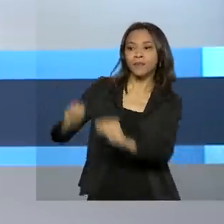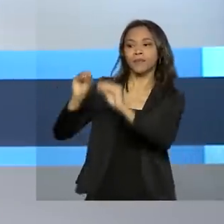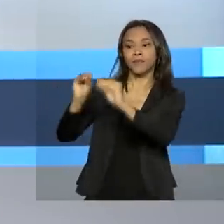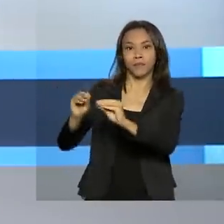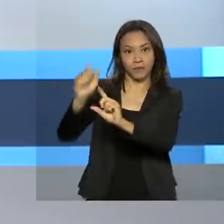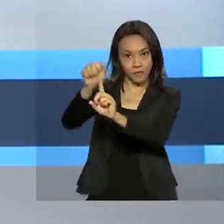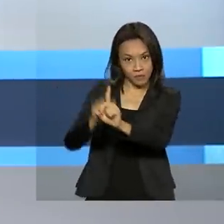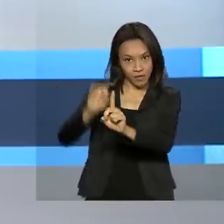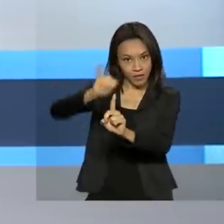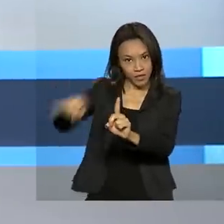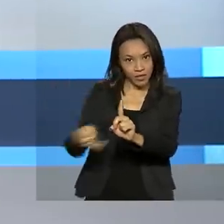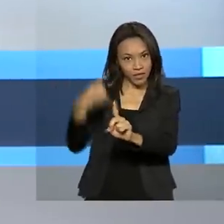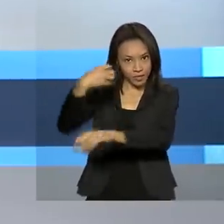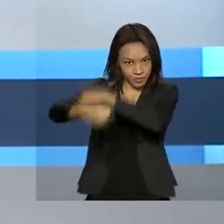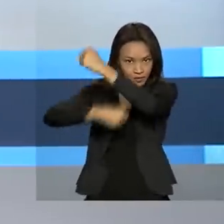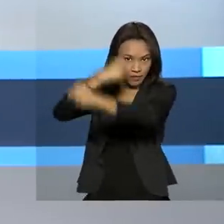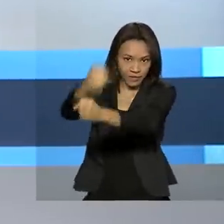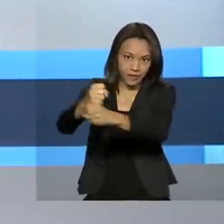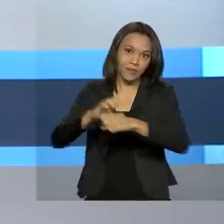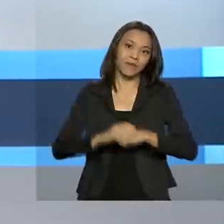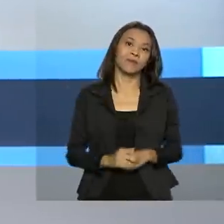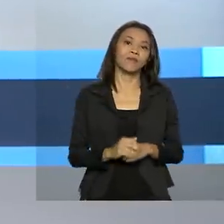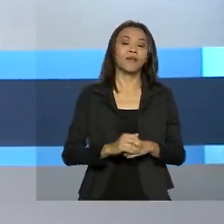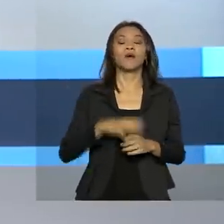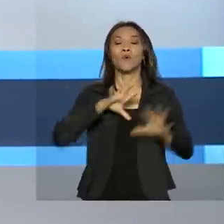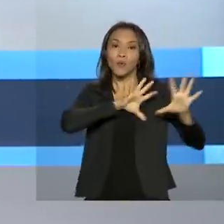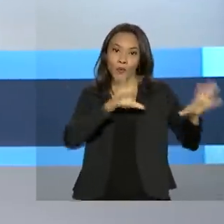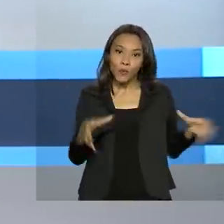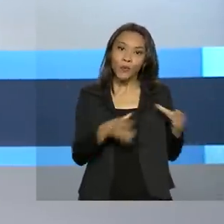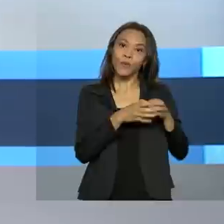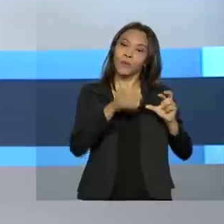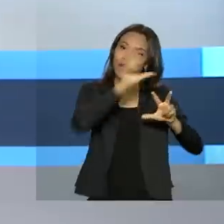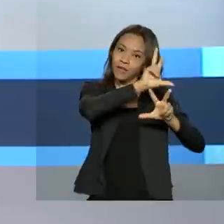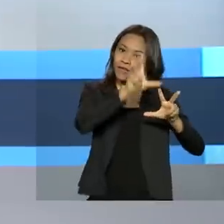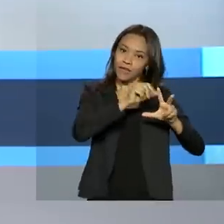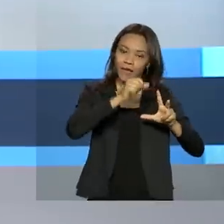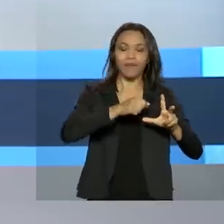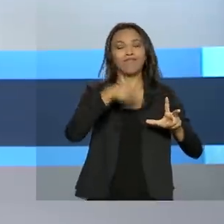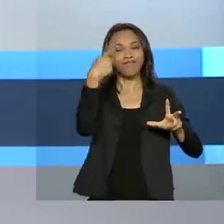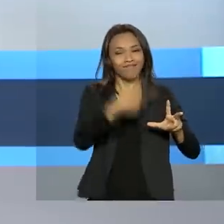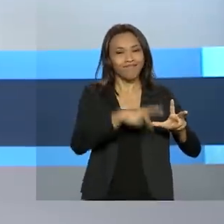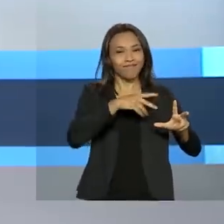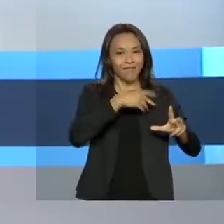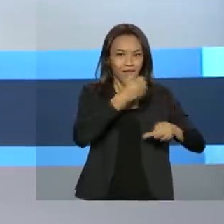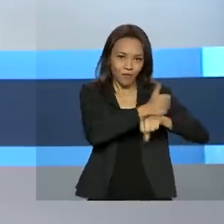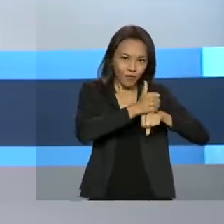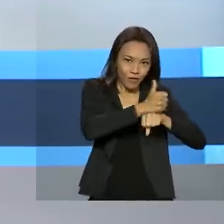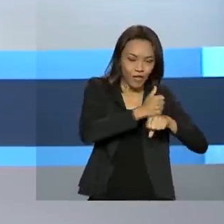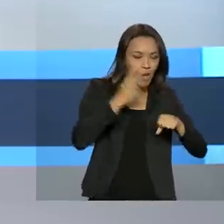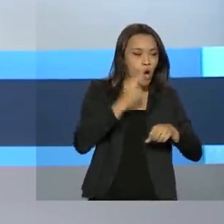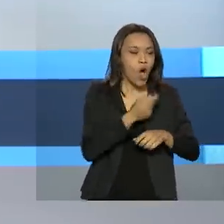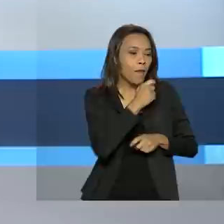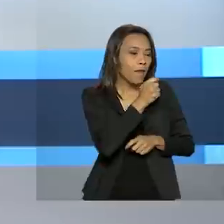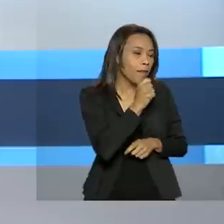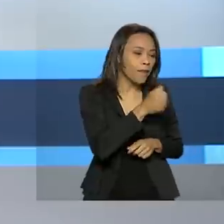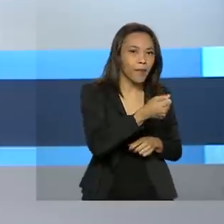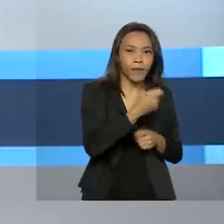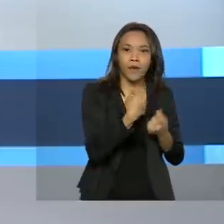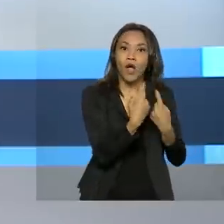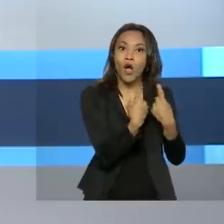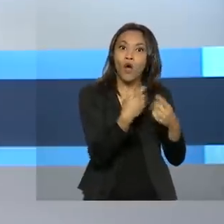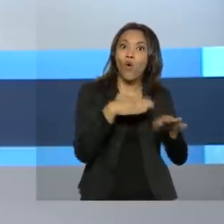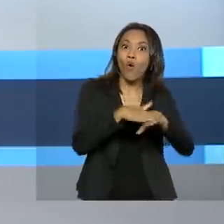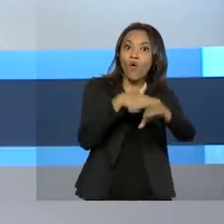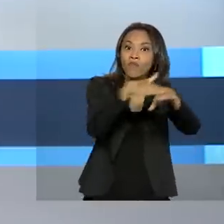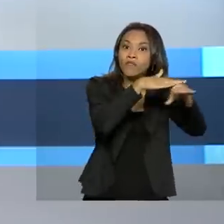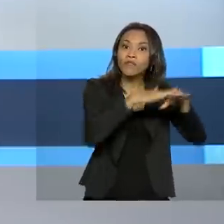do ano que vem. A equipe da TV Brasil, que chegou por lá no domingo, conversou com moradores sobre os benefícios que esta terceira